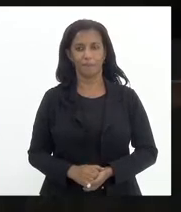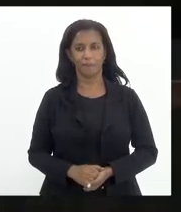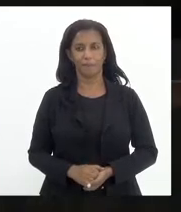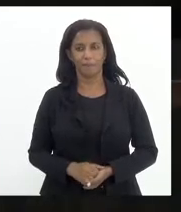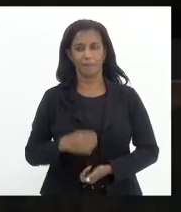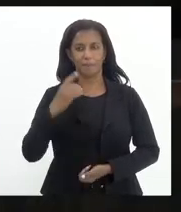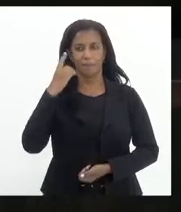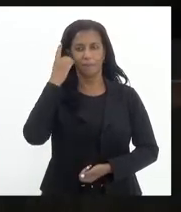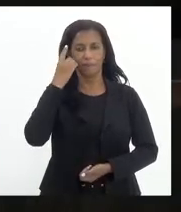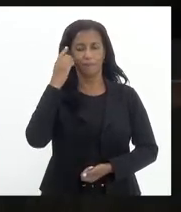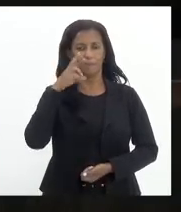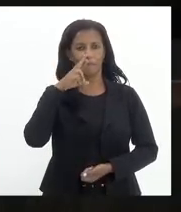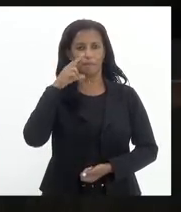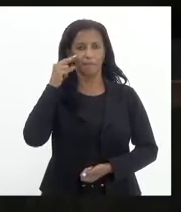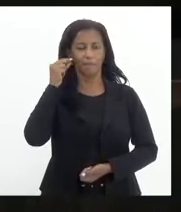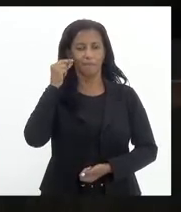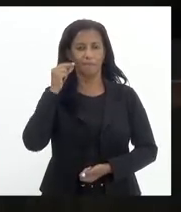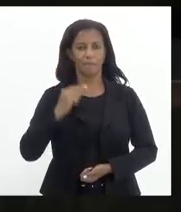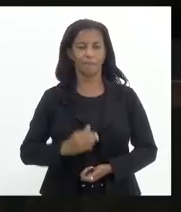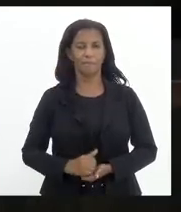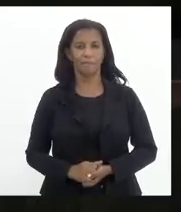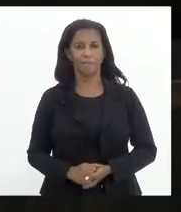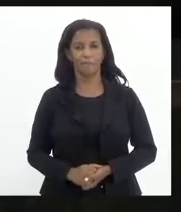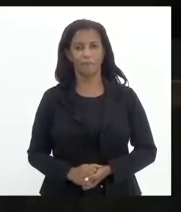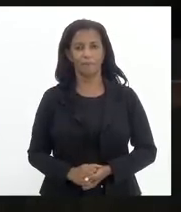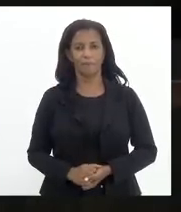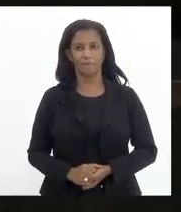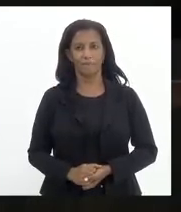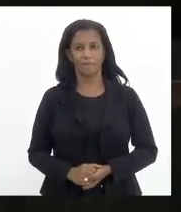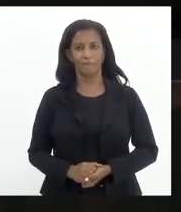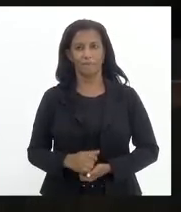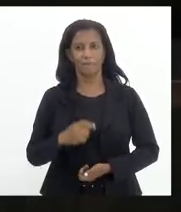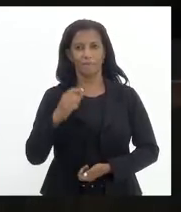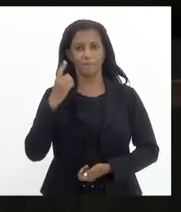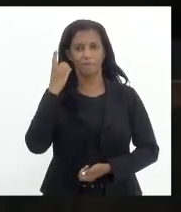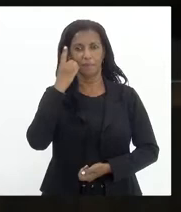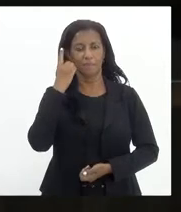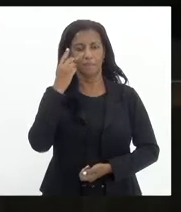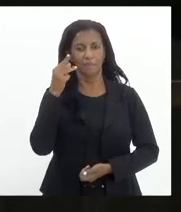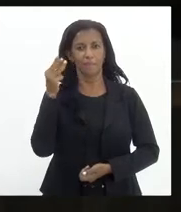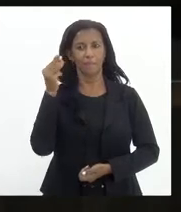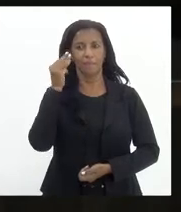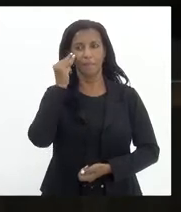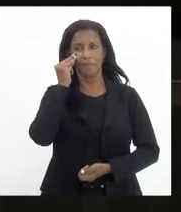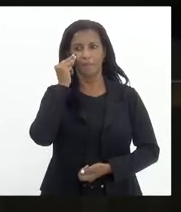Deputado Rosenberg Reis. Deputada Mônica Francisco.